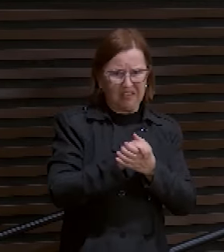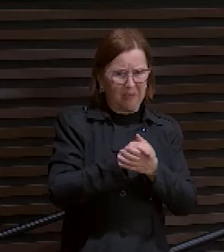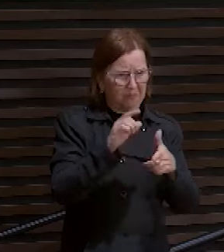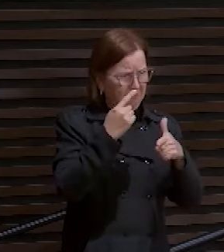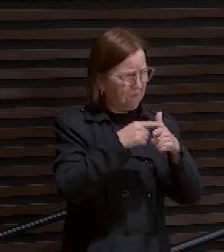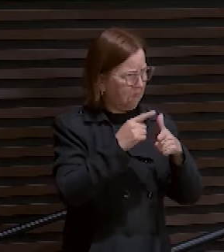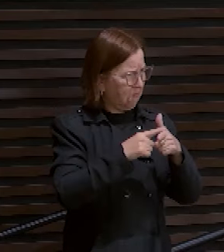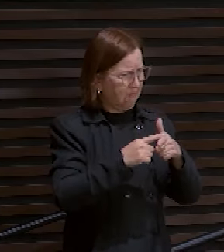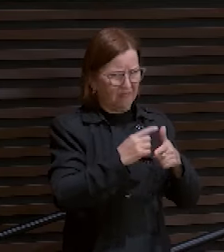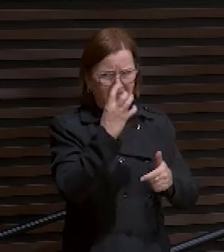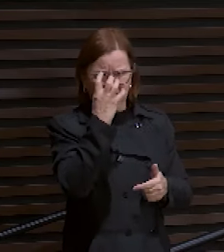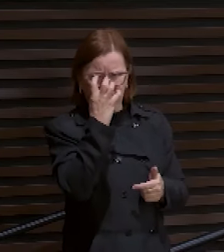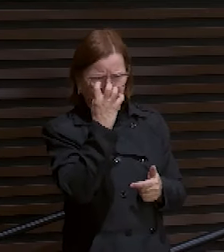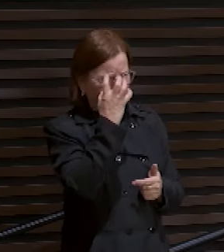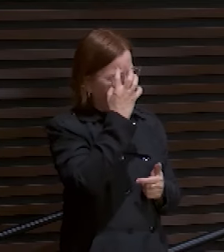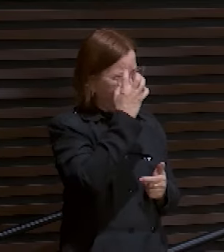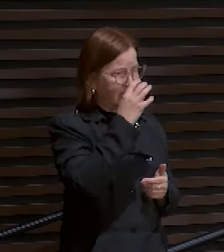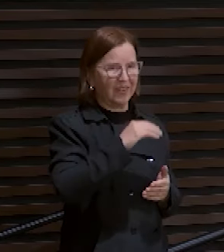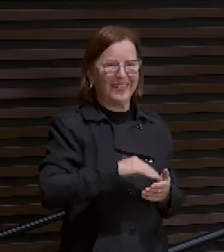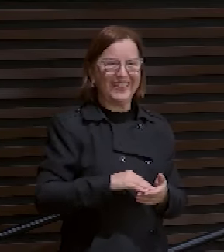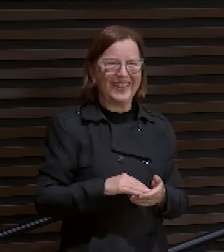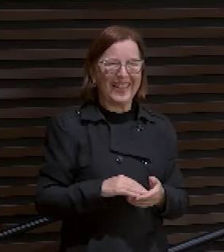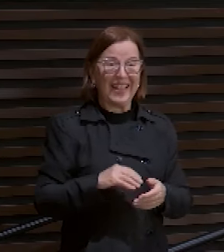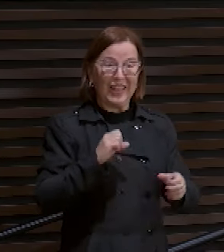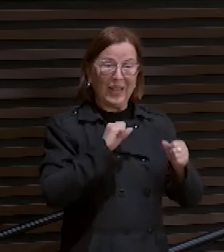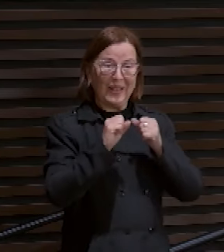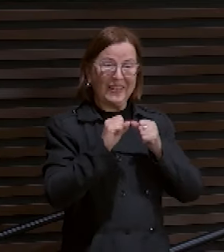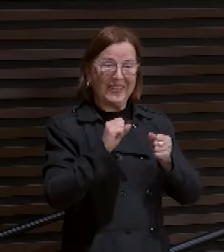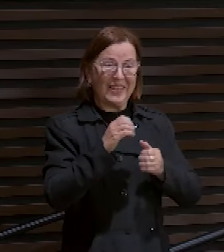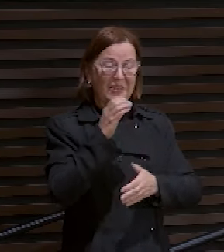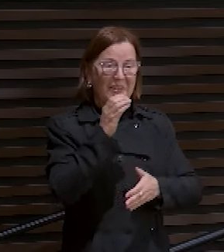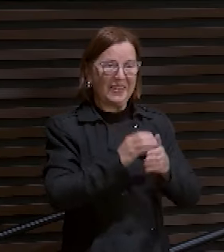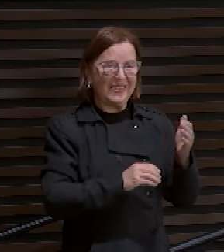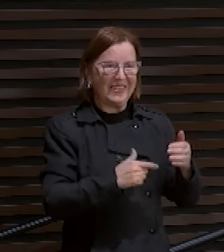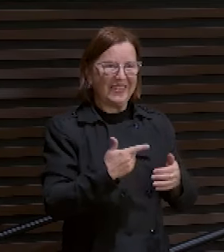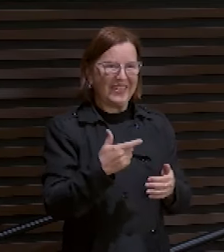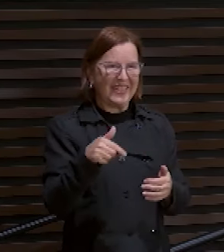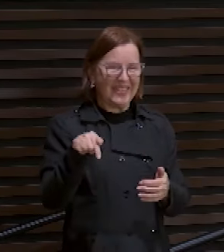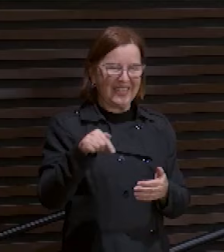É umas carrancas. Olha o Salmo 27, 1 e 2. O que ele diz aí?